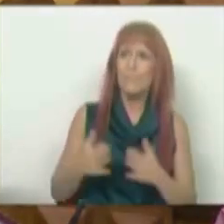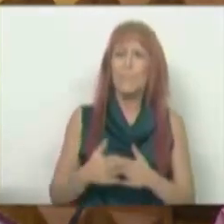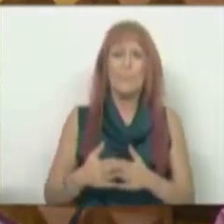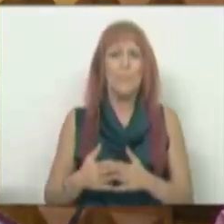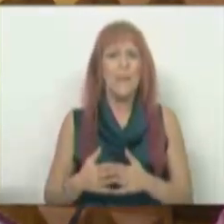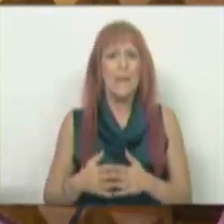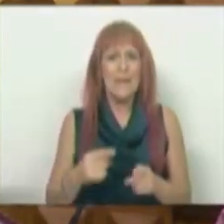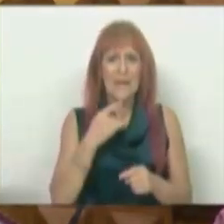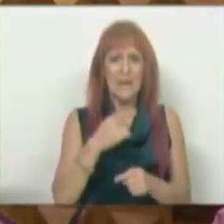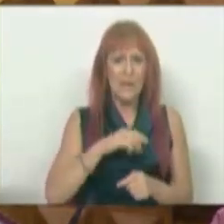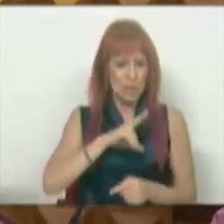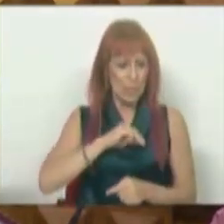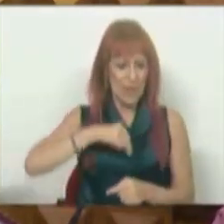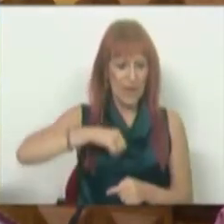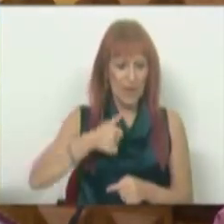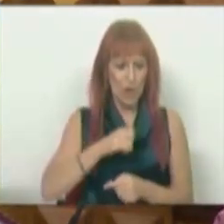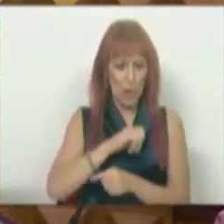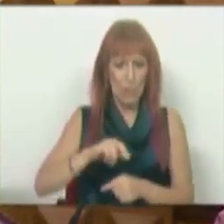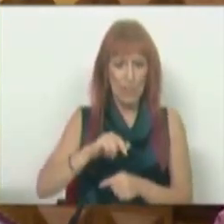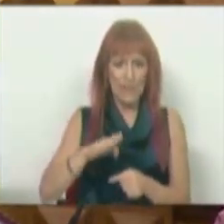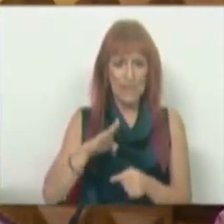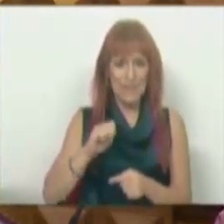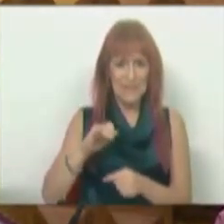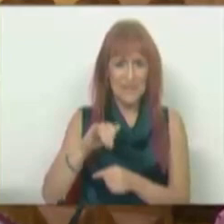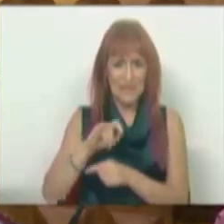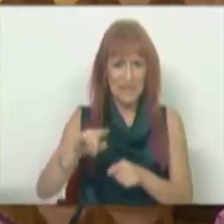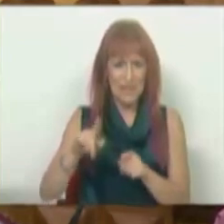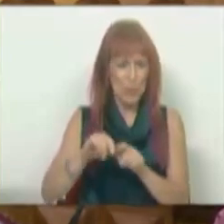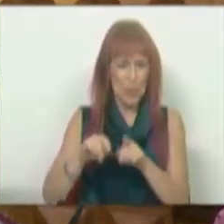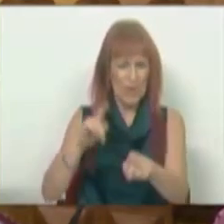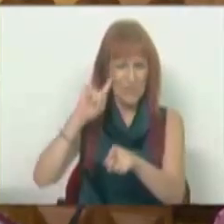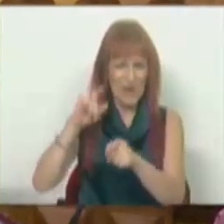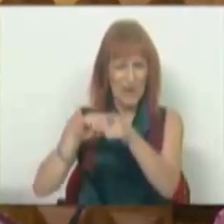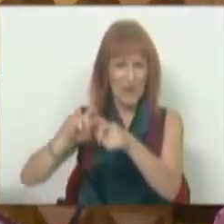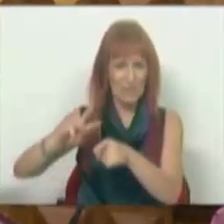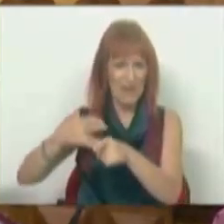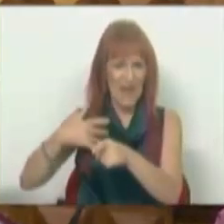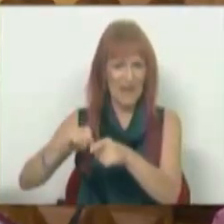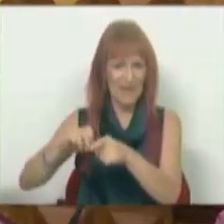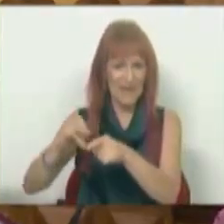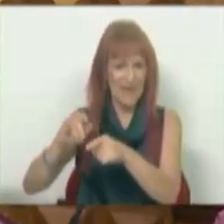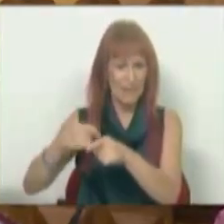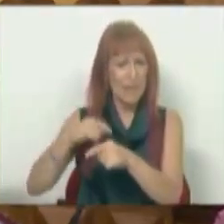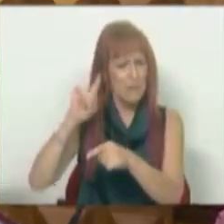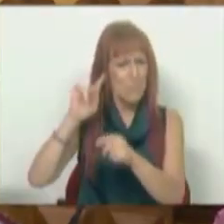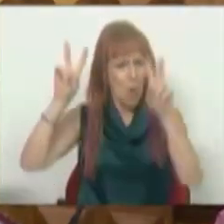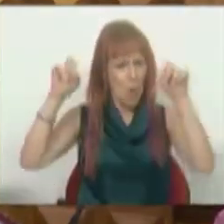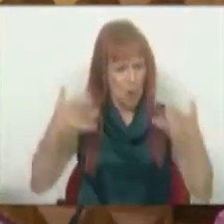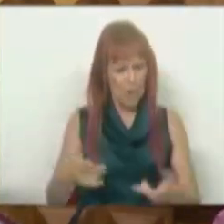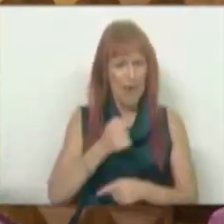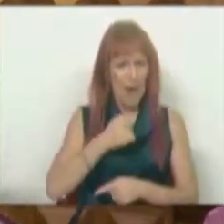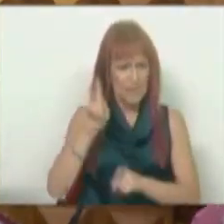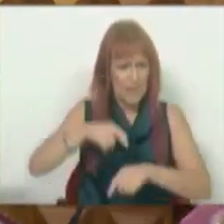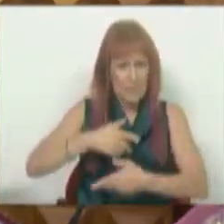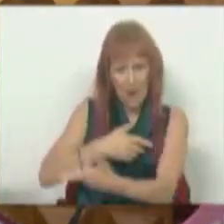como diz o Prémio Nobel Joseph Stiglitz, que não é, bem sei, Joaquim Miranda Sarmento, mas também merece uma citação nesta